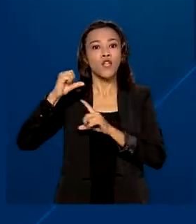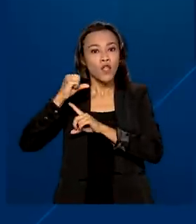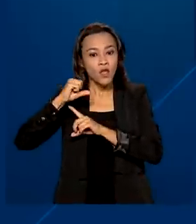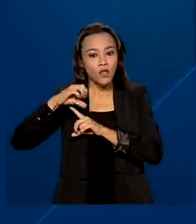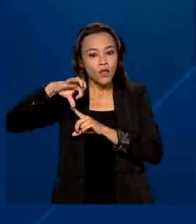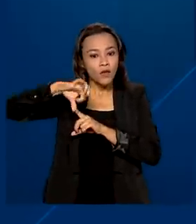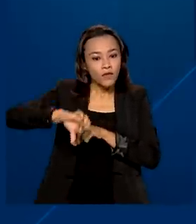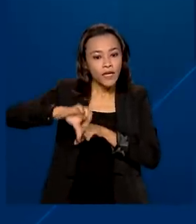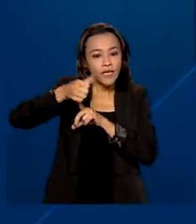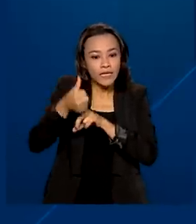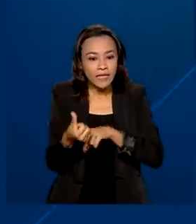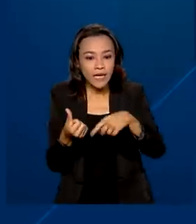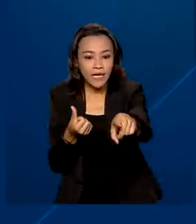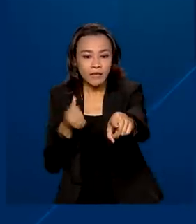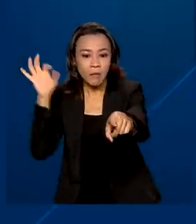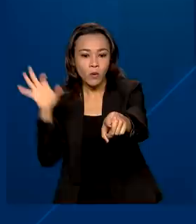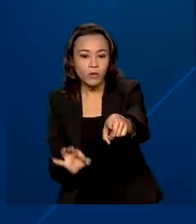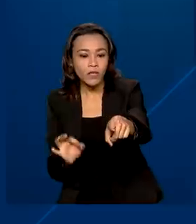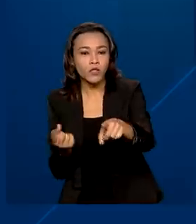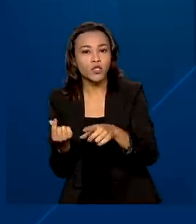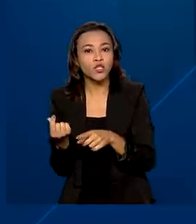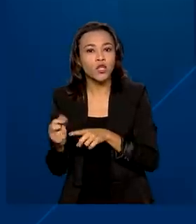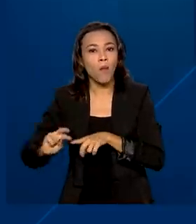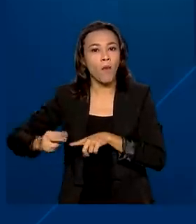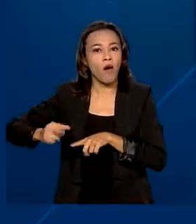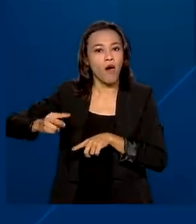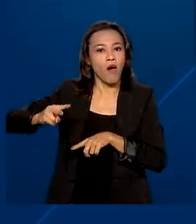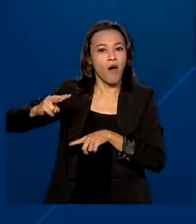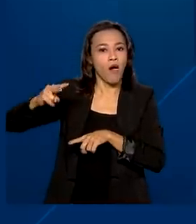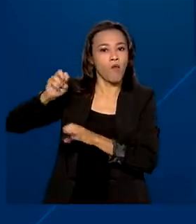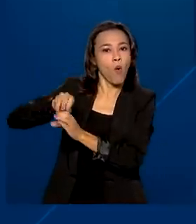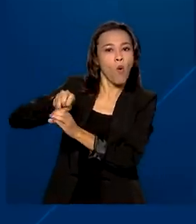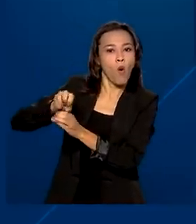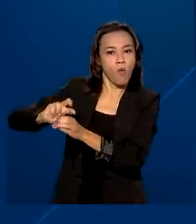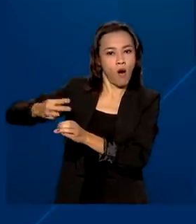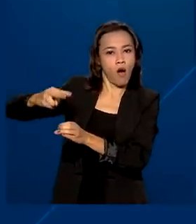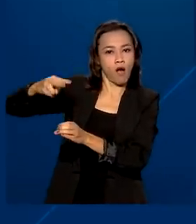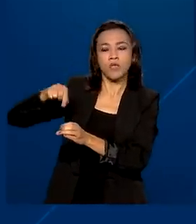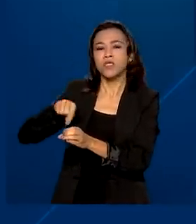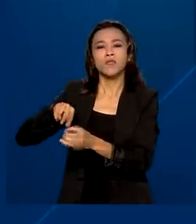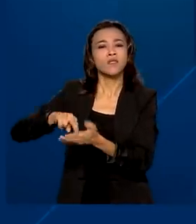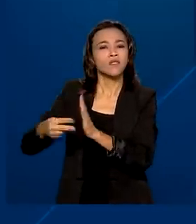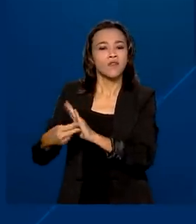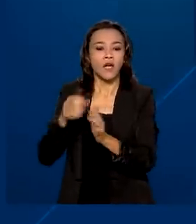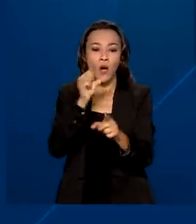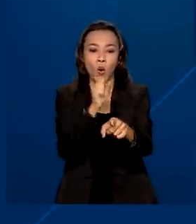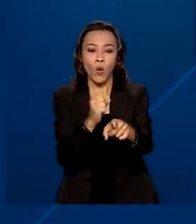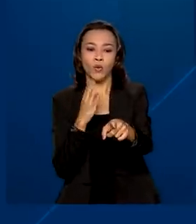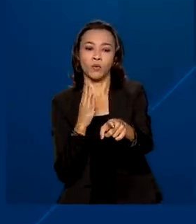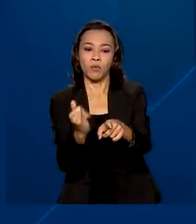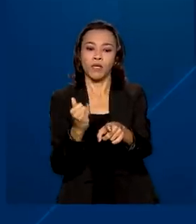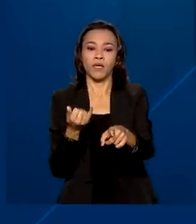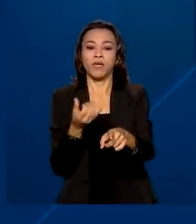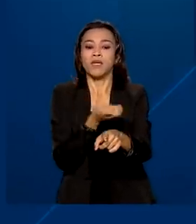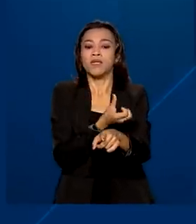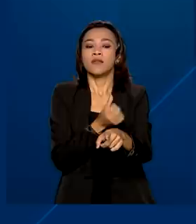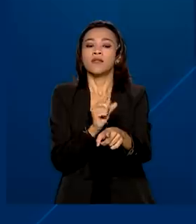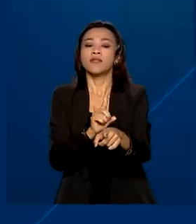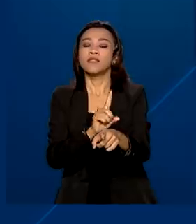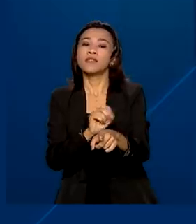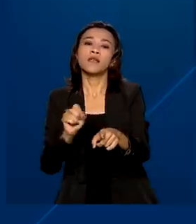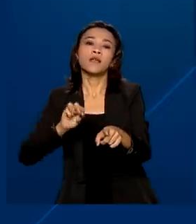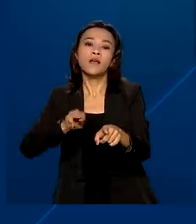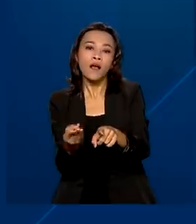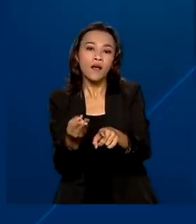líquido obtido pelo fundo em 2020. Isso dá mais de oito bilhões e cem milhões de reais. Valor